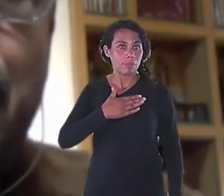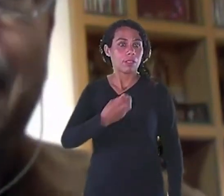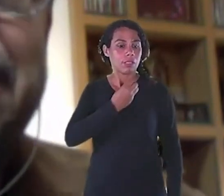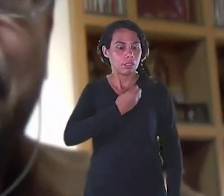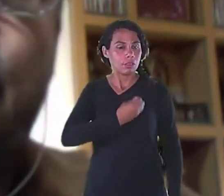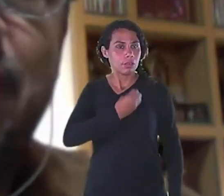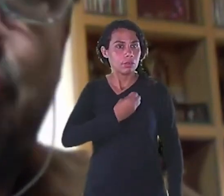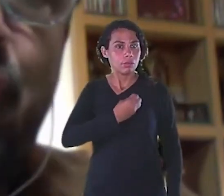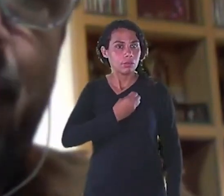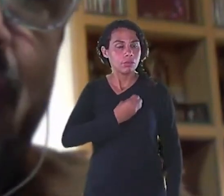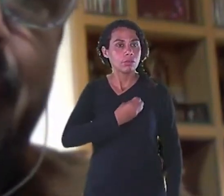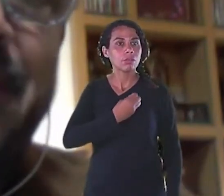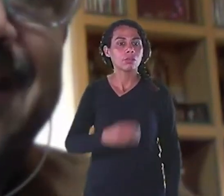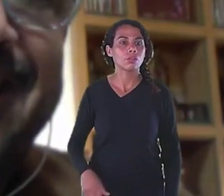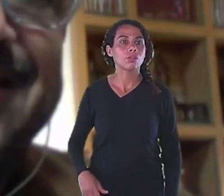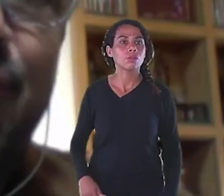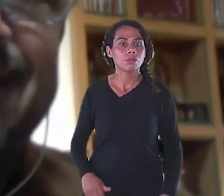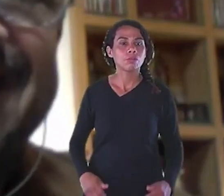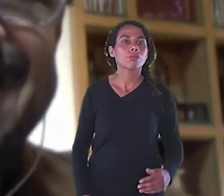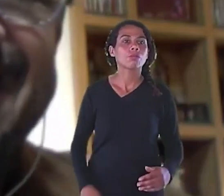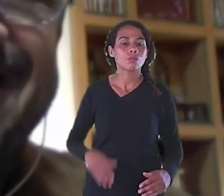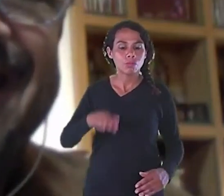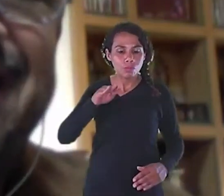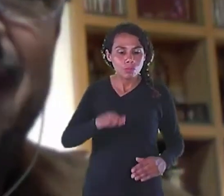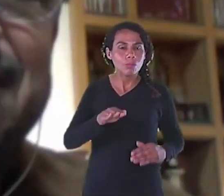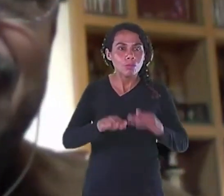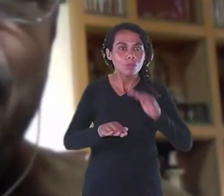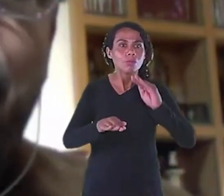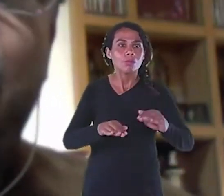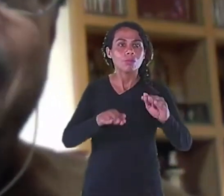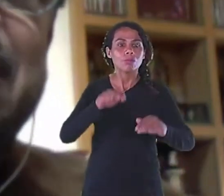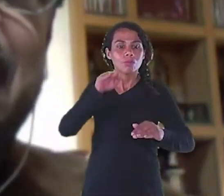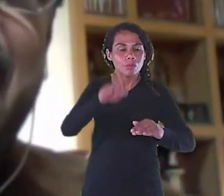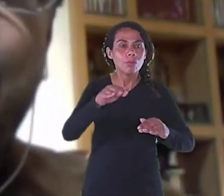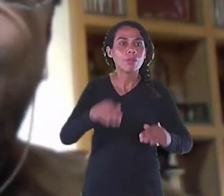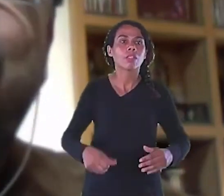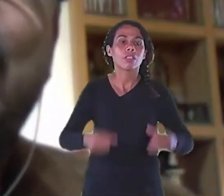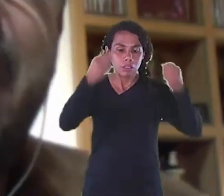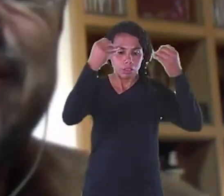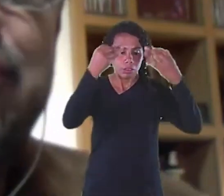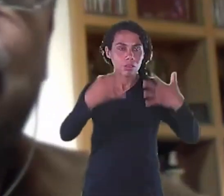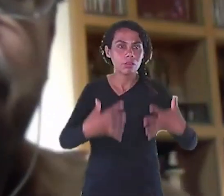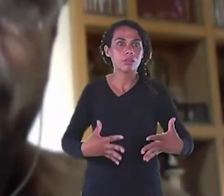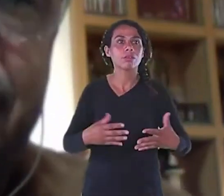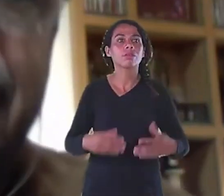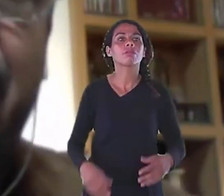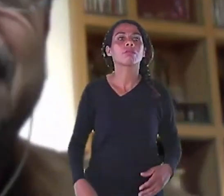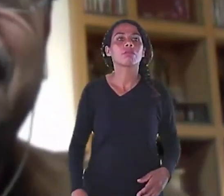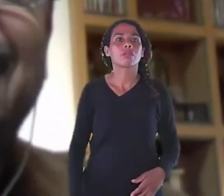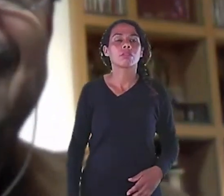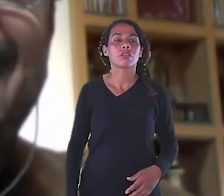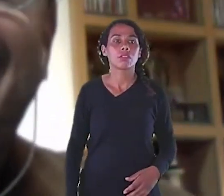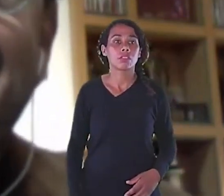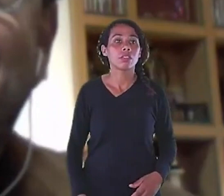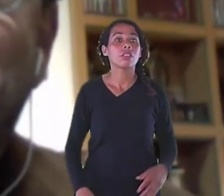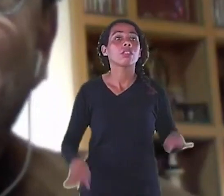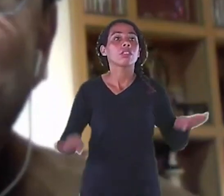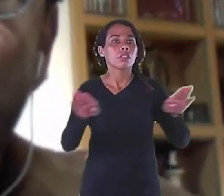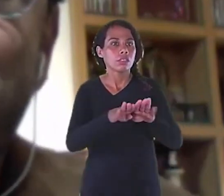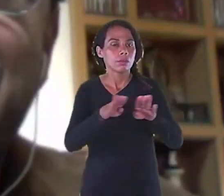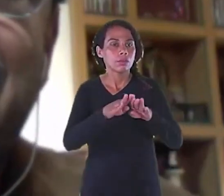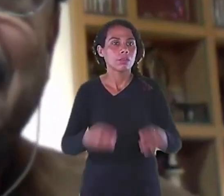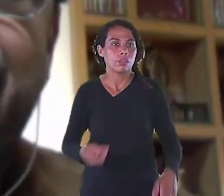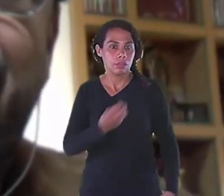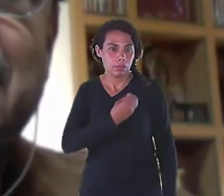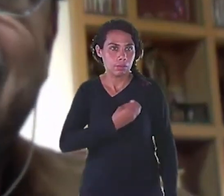percurso Mas o leitor Vai prestar atenção Que nas entrelinhas Por mais que Eu conto um caso Que eu vivi Na infância Aquele